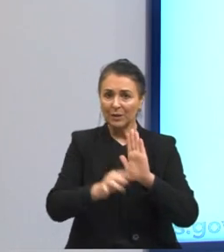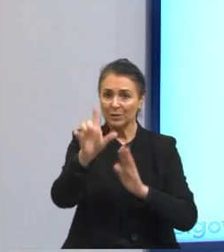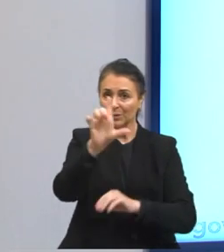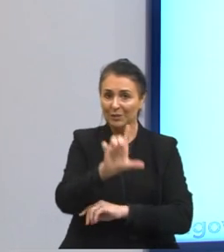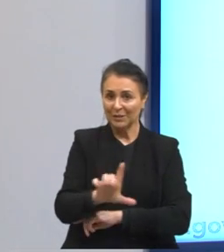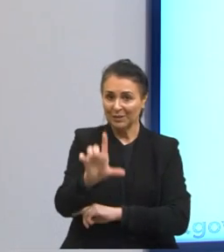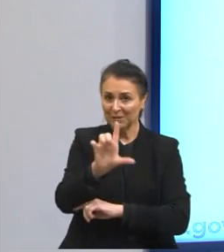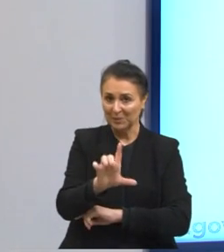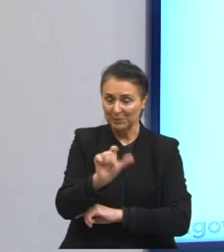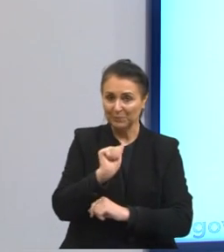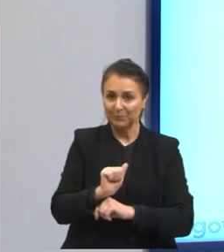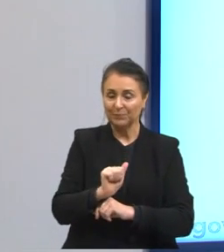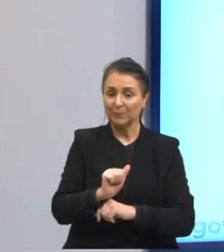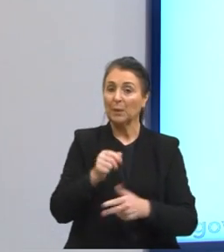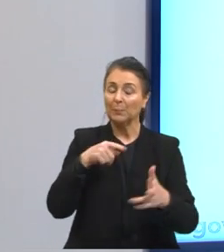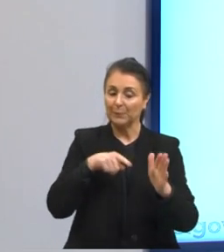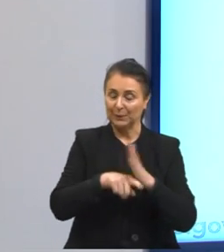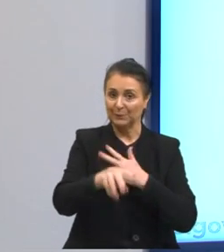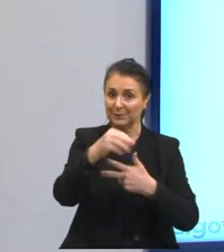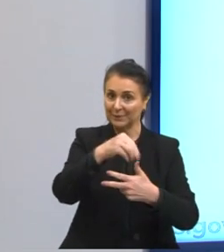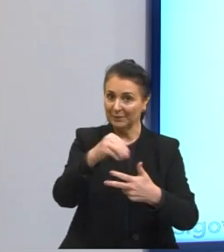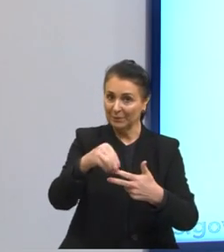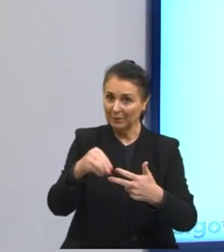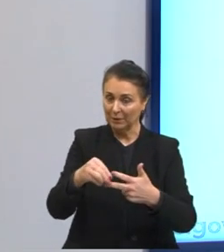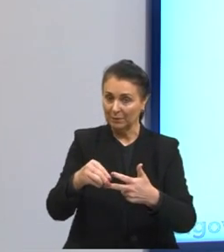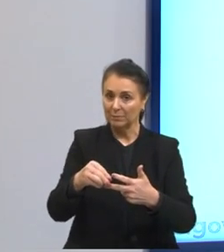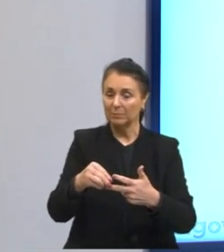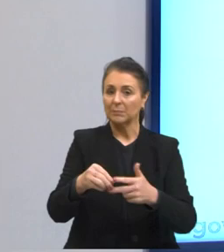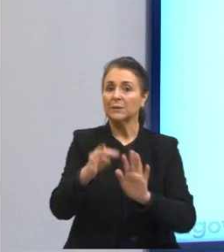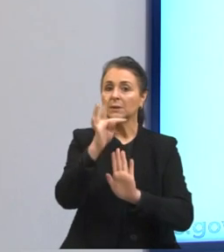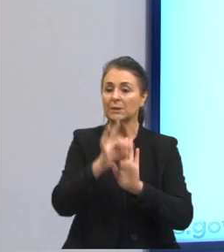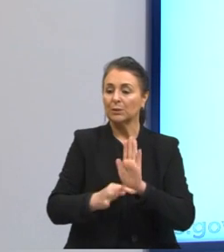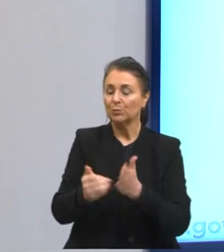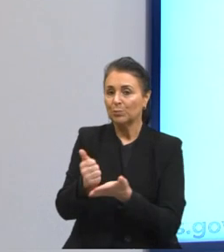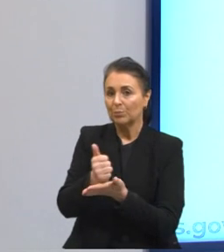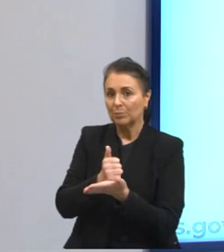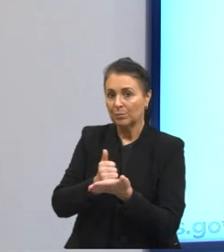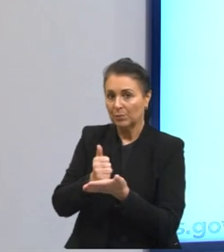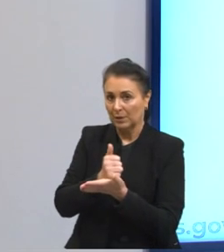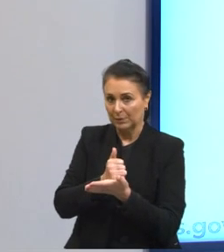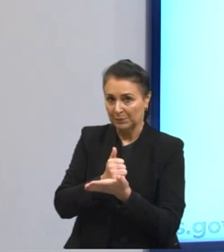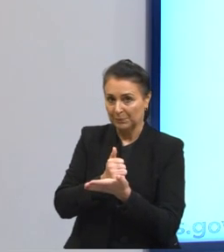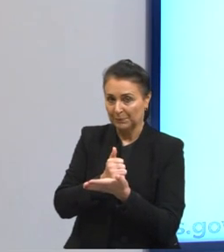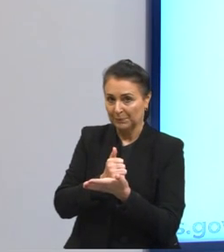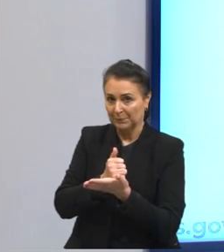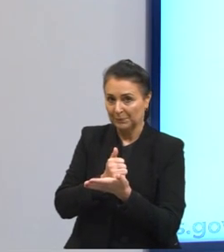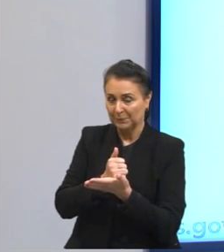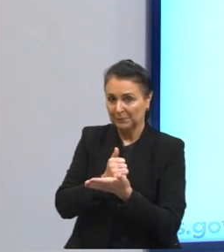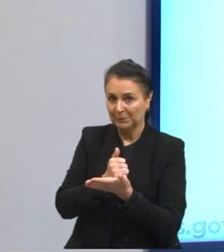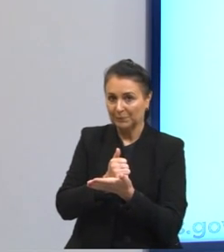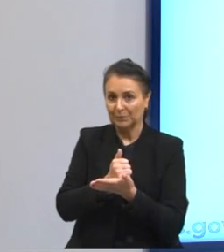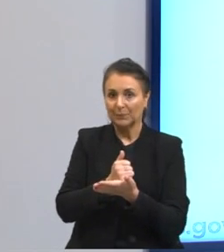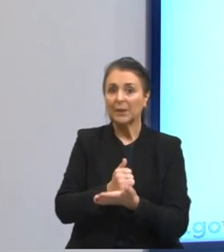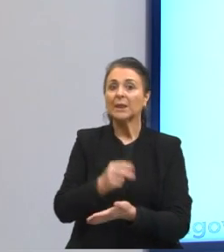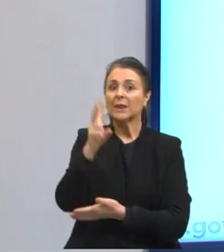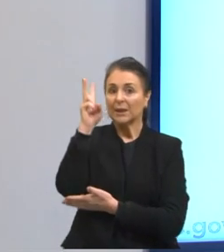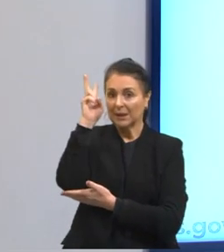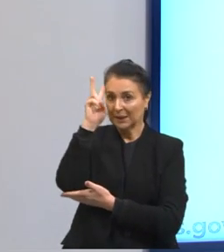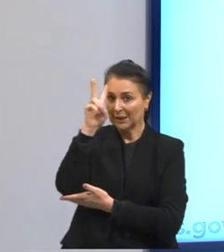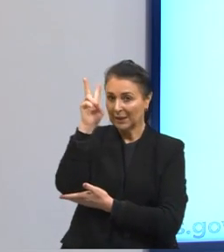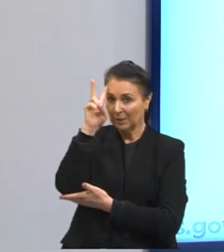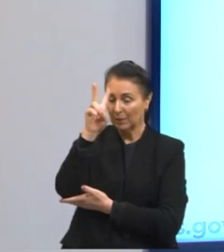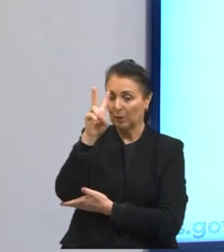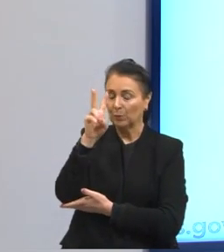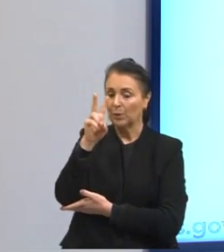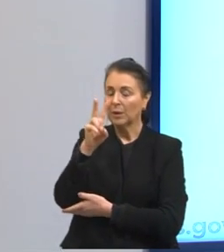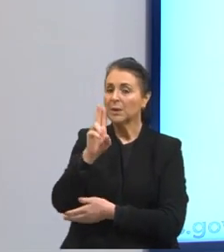Enem que traz, como texto base, um texto literário. Lembrando que o